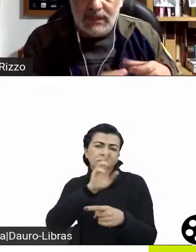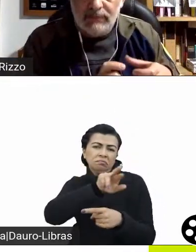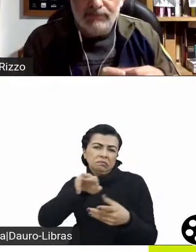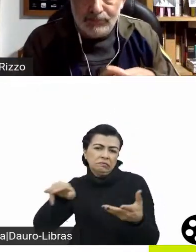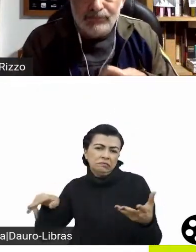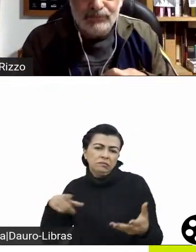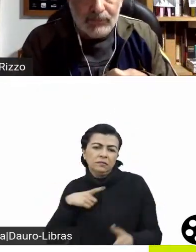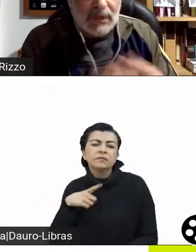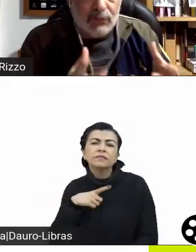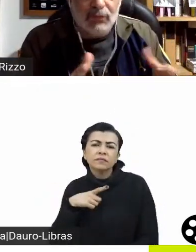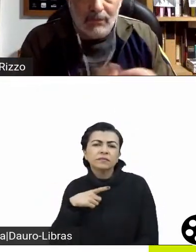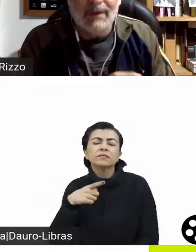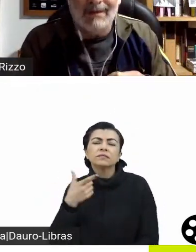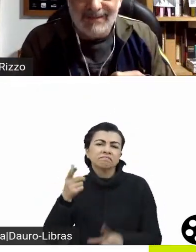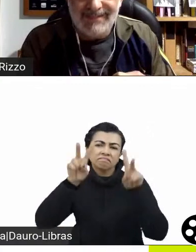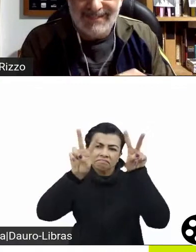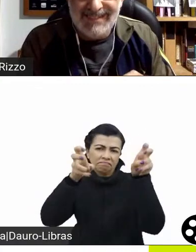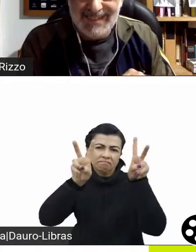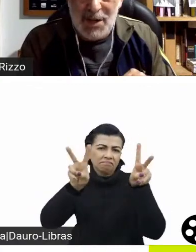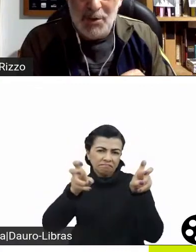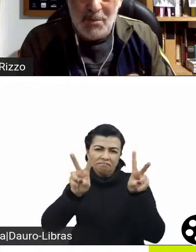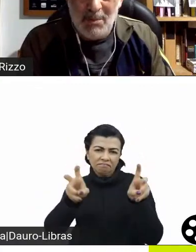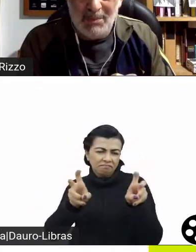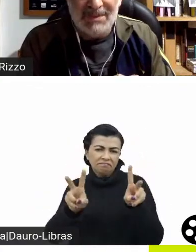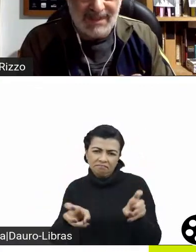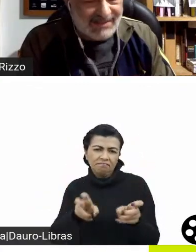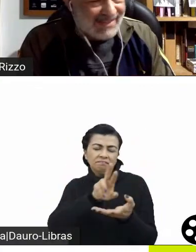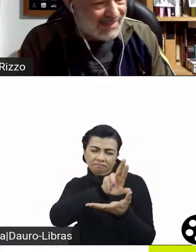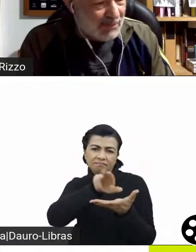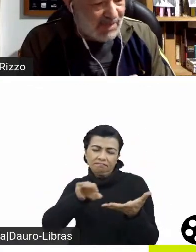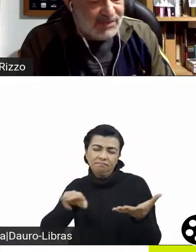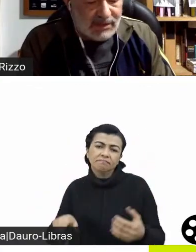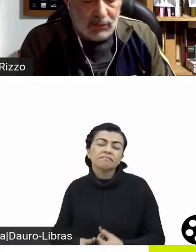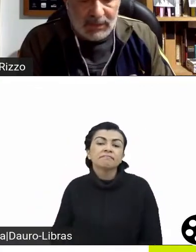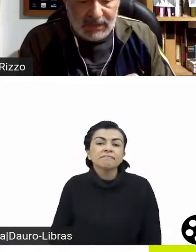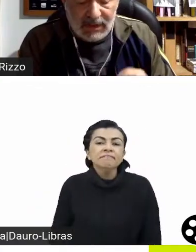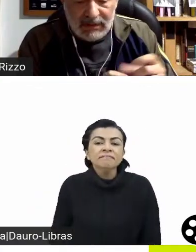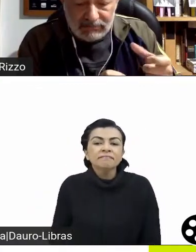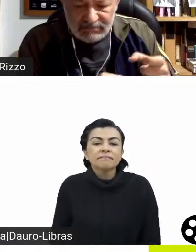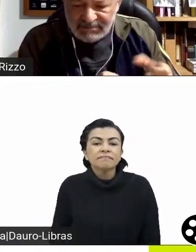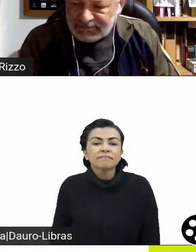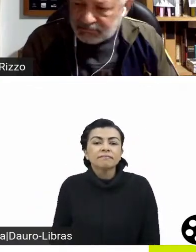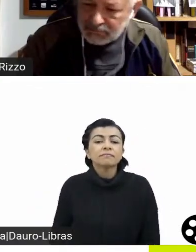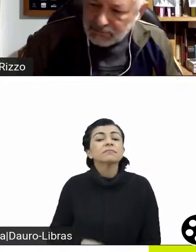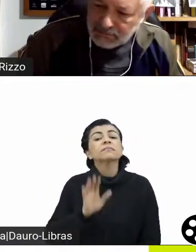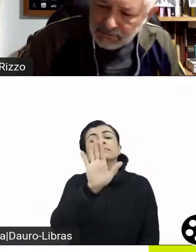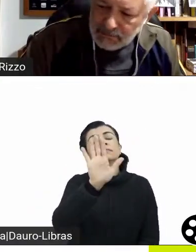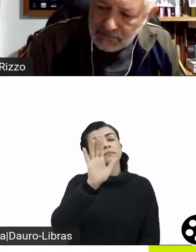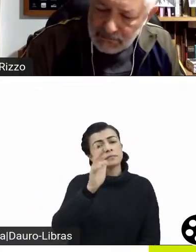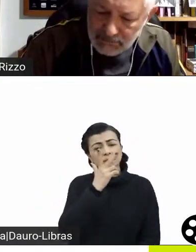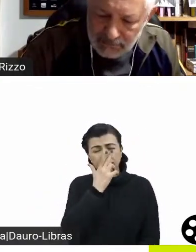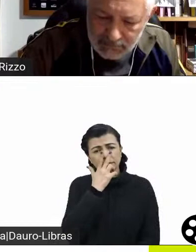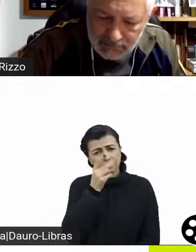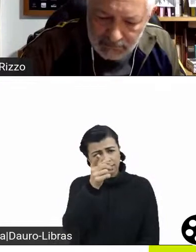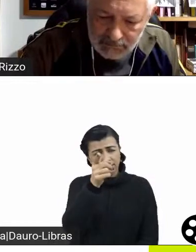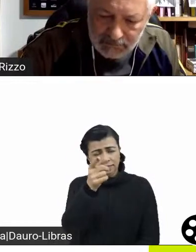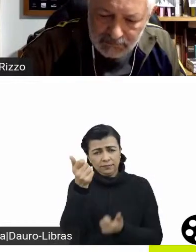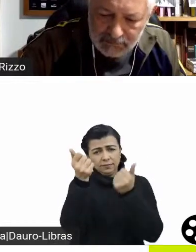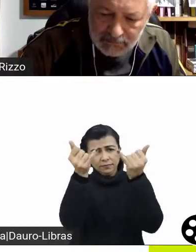comandante, né, o mestre dos mares também, né, mas eu acho que mesmo, acho que mesmo,